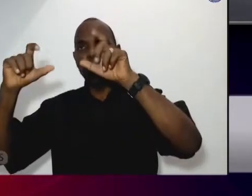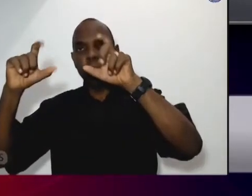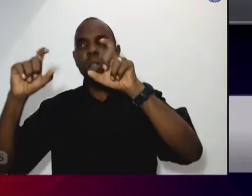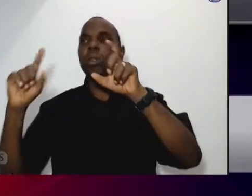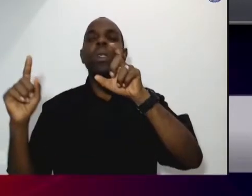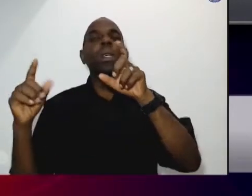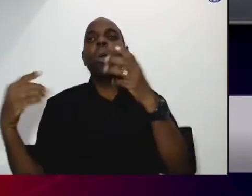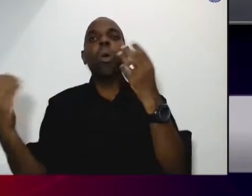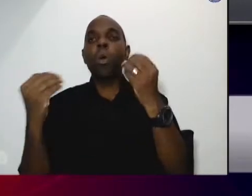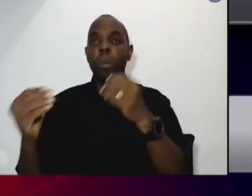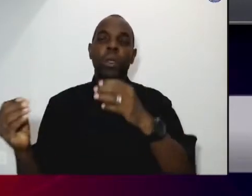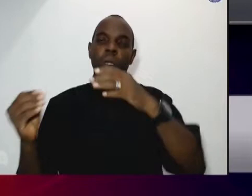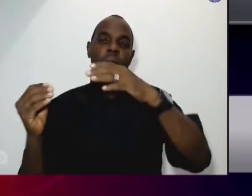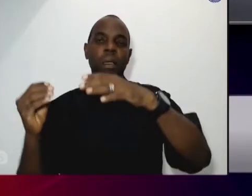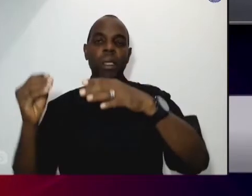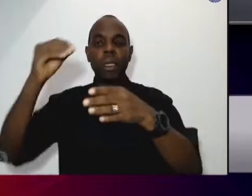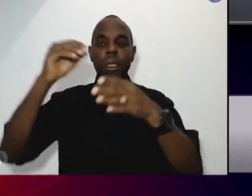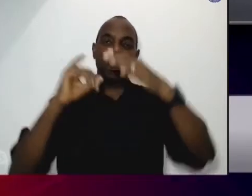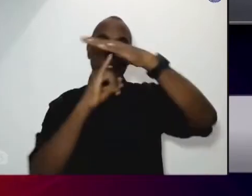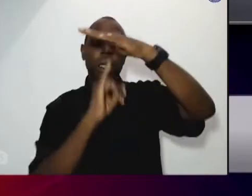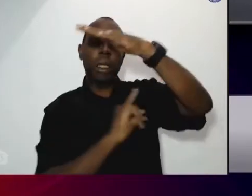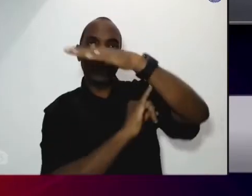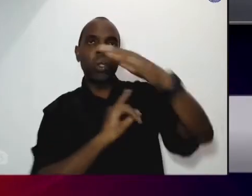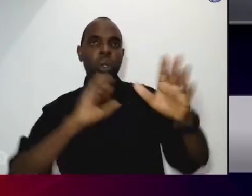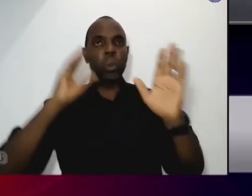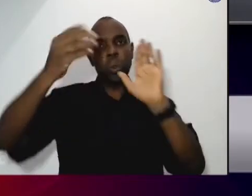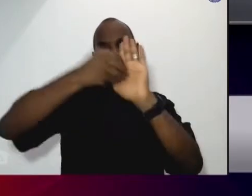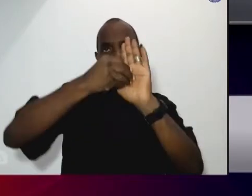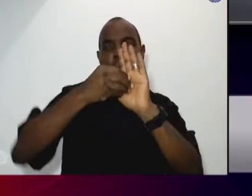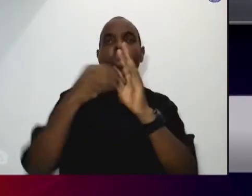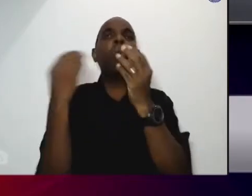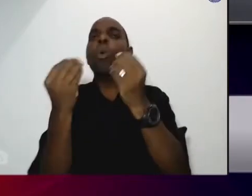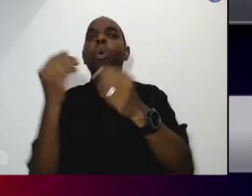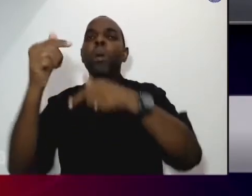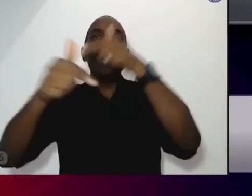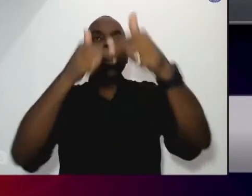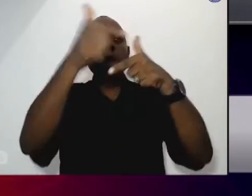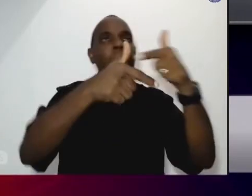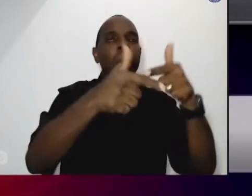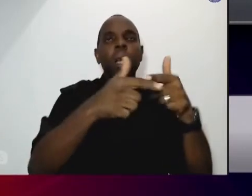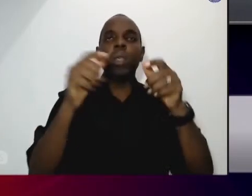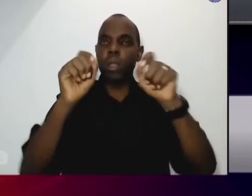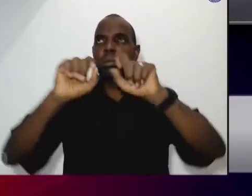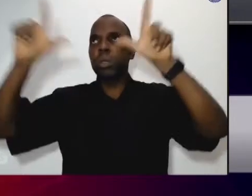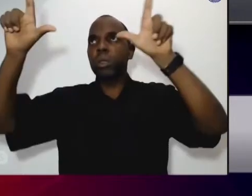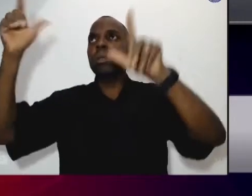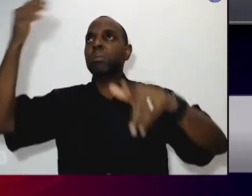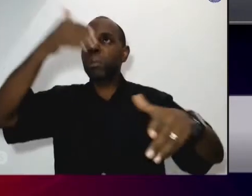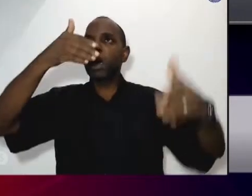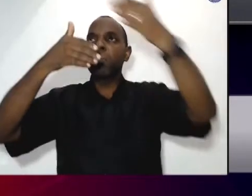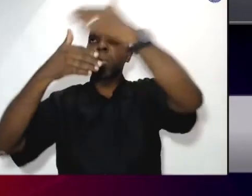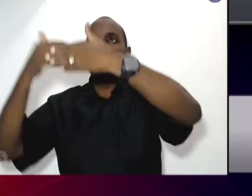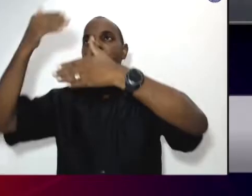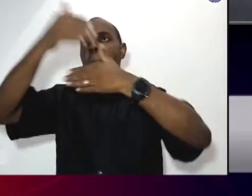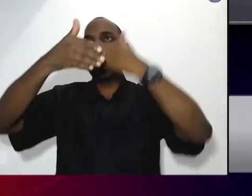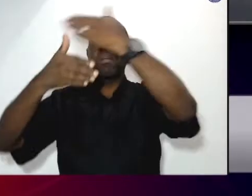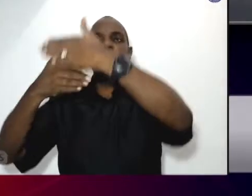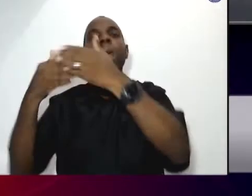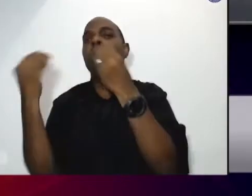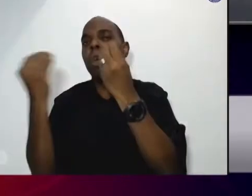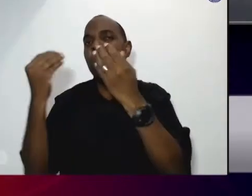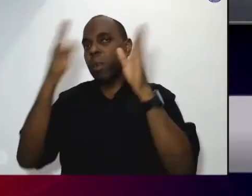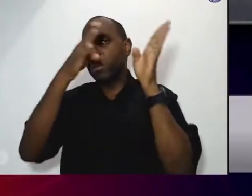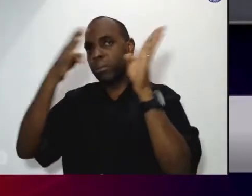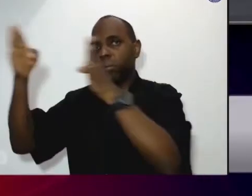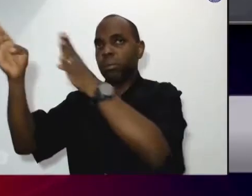no NUTRAS. Eu vou passar todos eles agora para a gente ter ideia de que nós fazemos por lá com as crianças. Então,